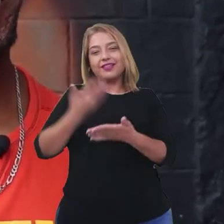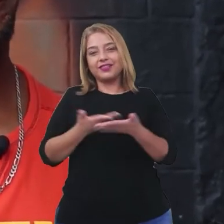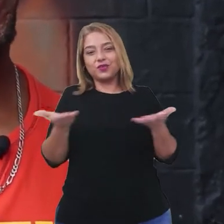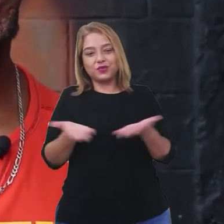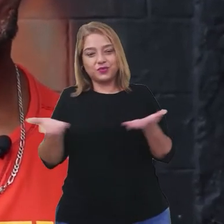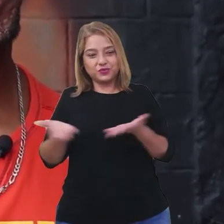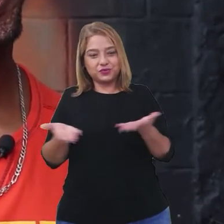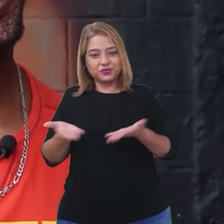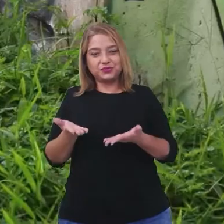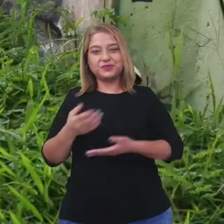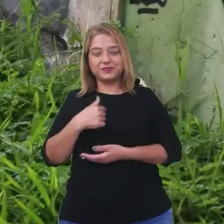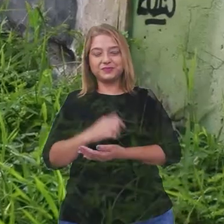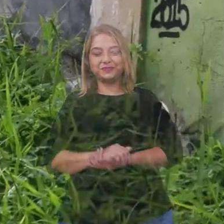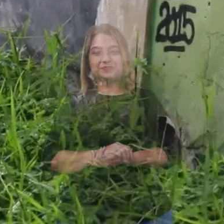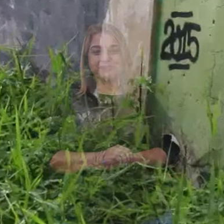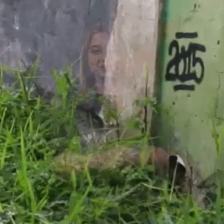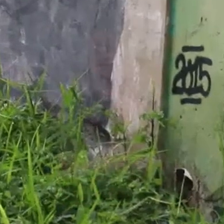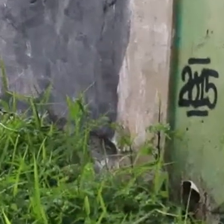nesse percurso.